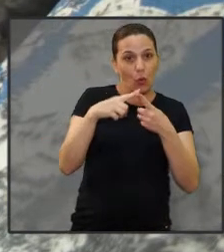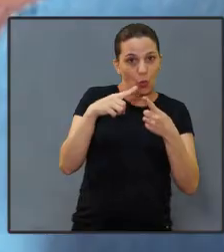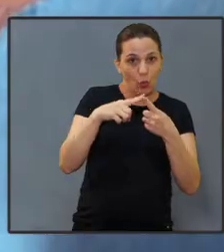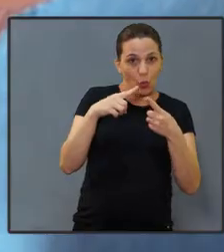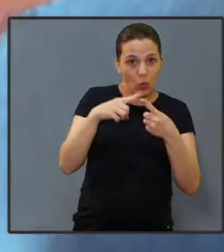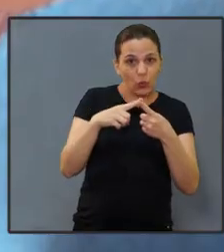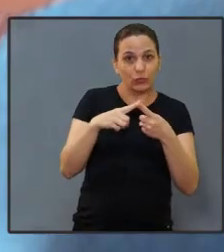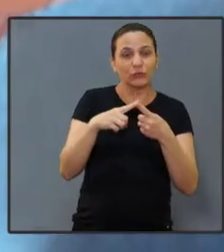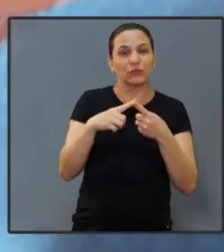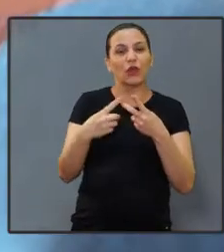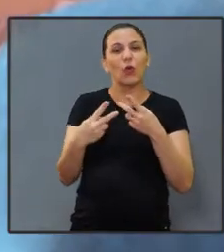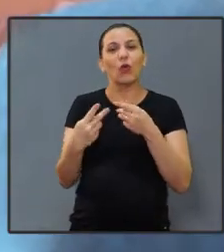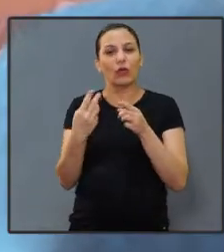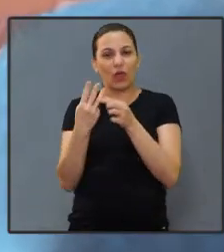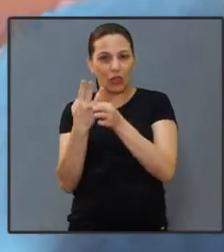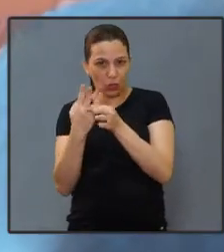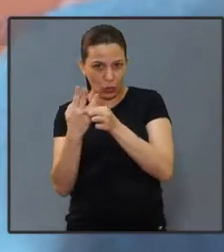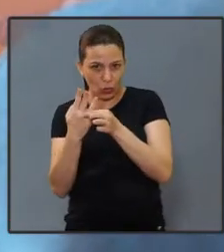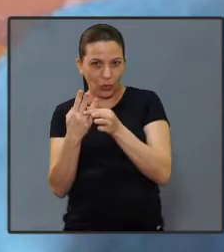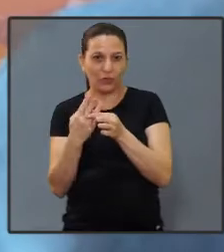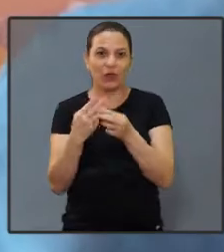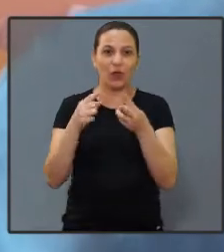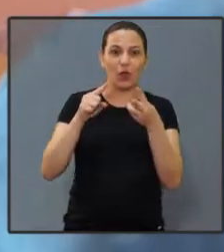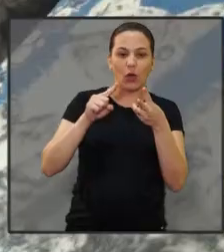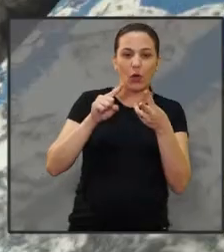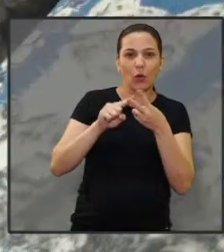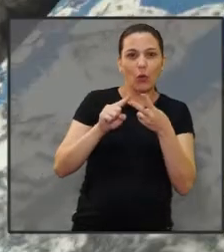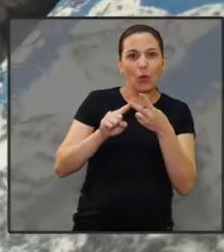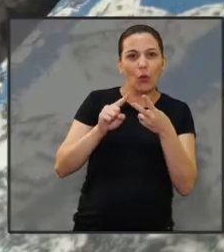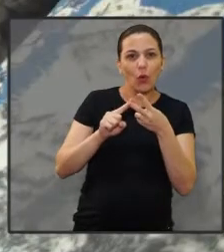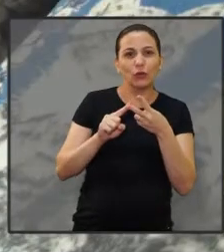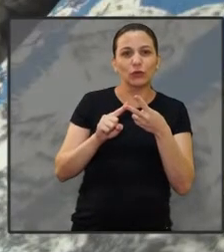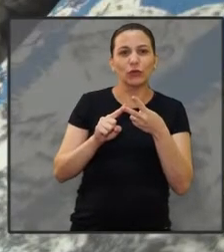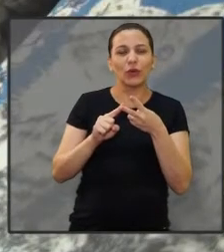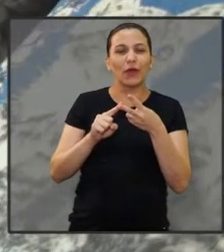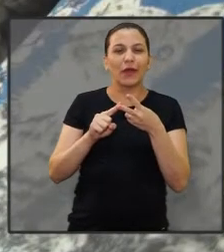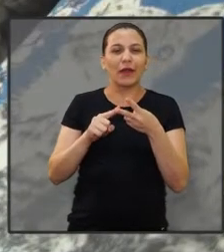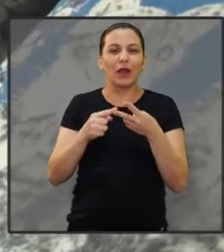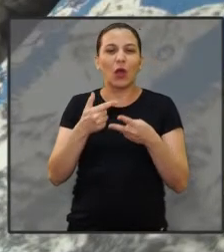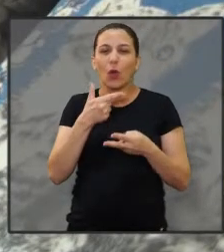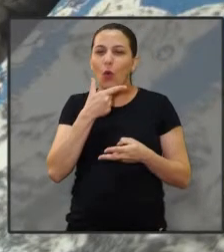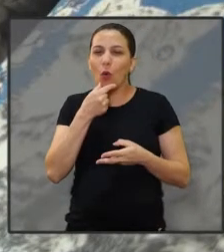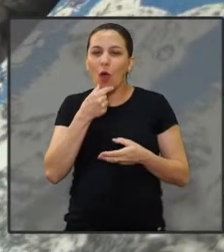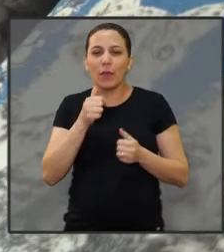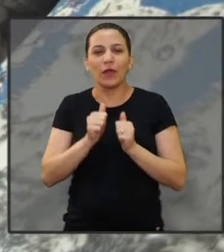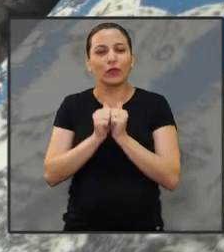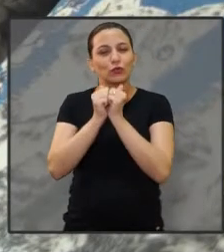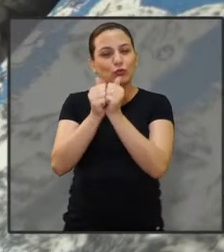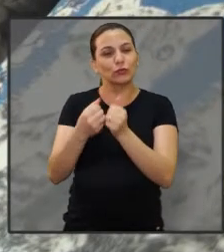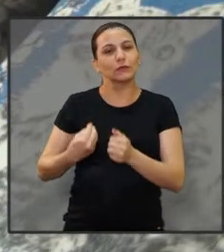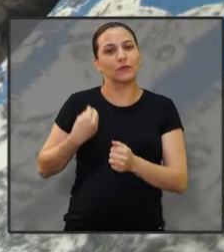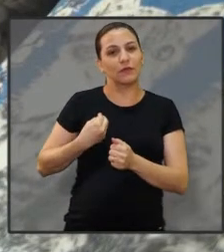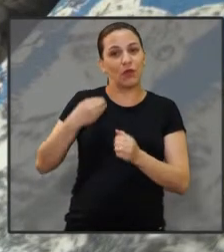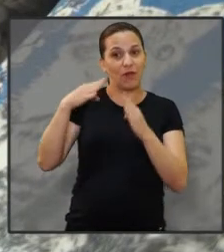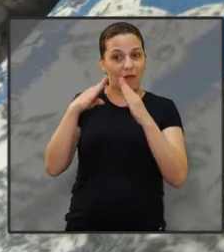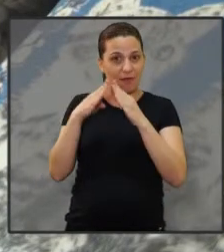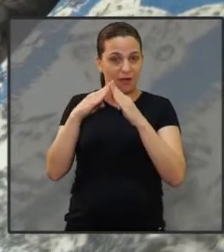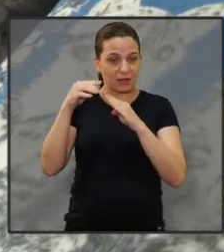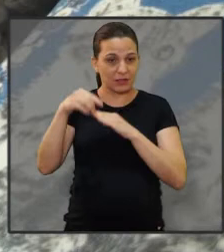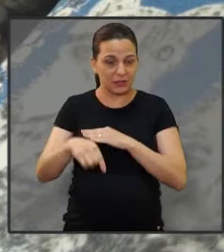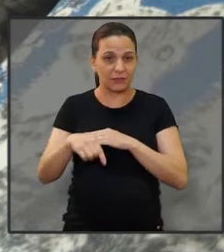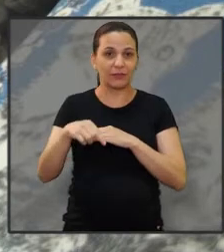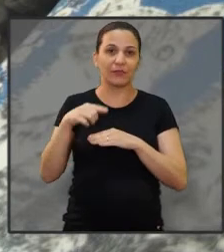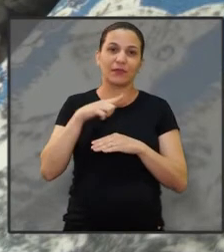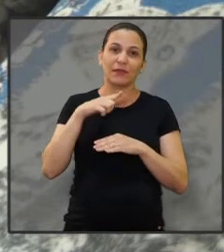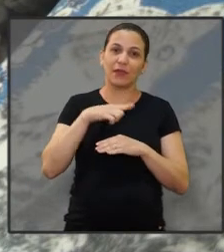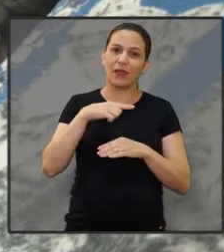Felipe, foi do meu marido que mudou comigo, mas não casei. Então eu fui mãe e pai dos meus filhos. Então, por isso